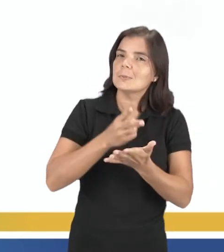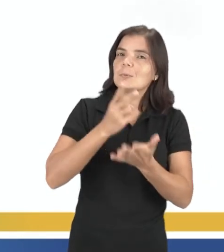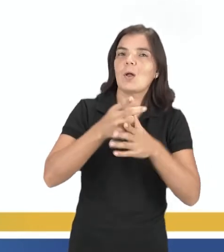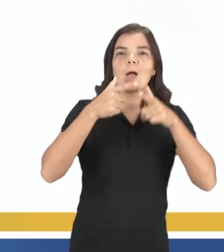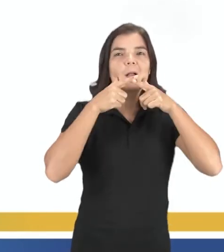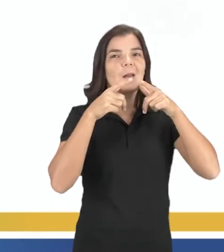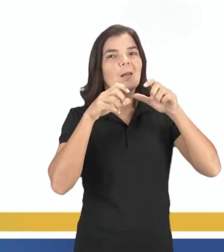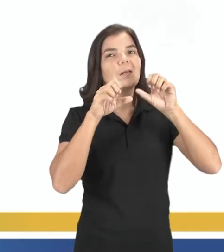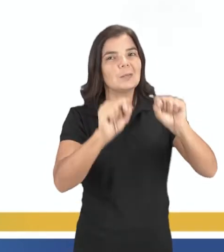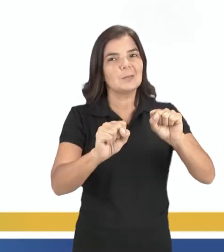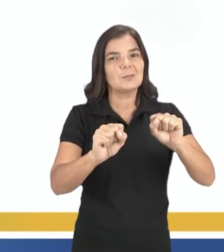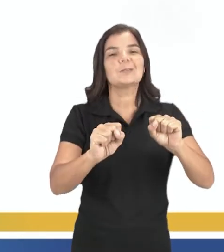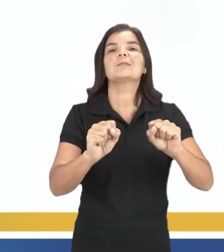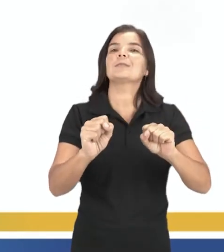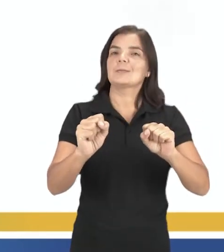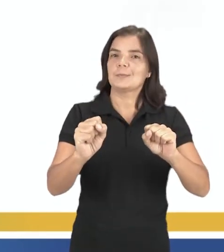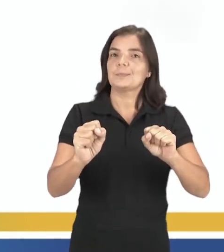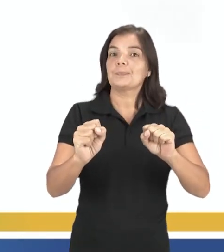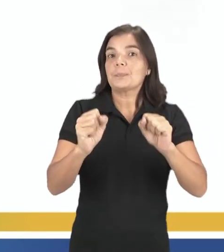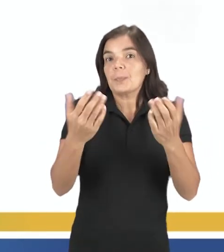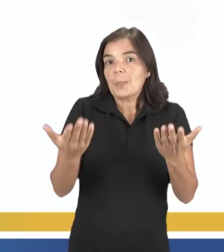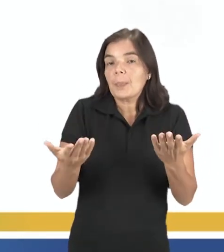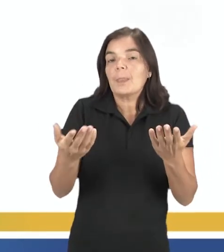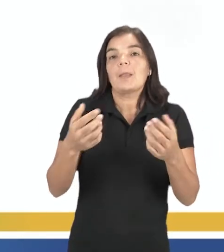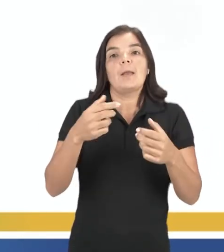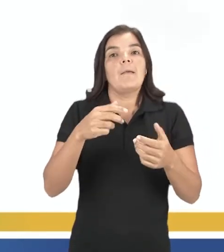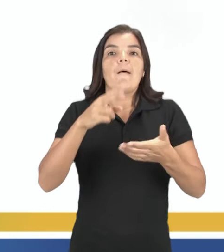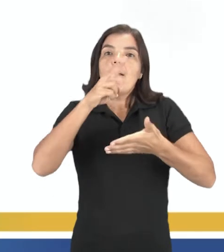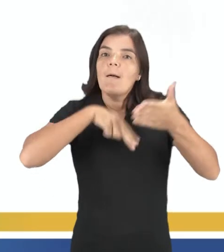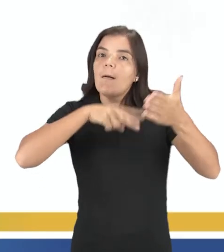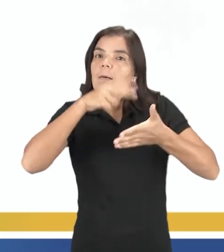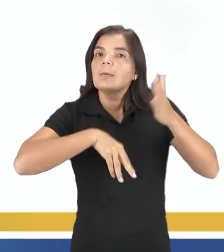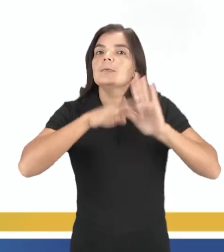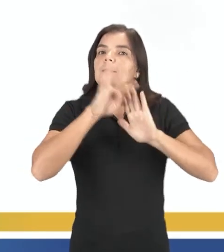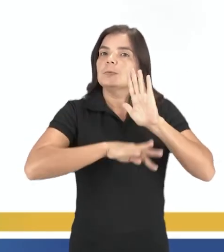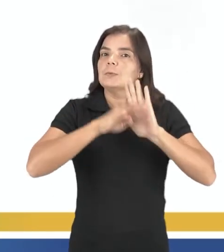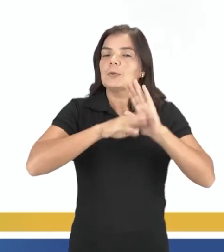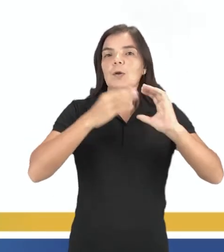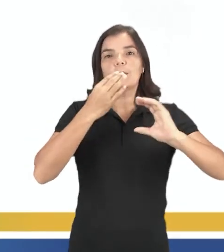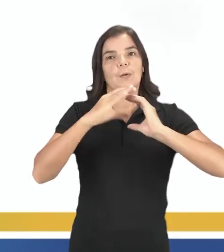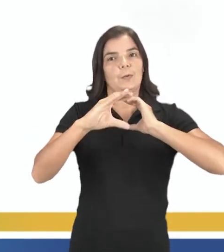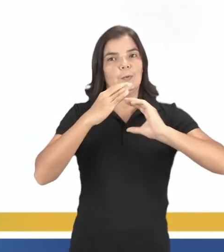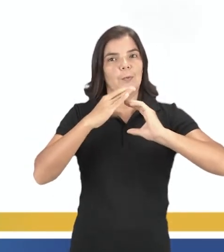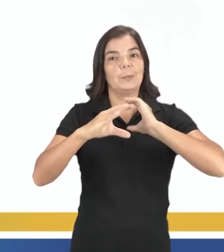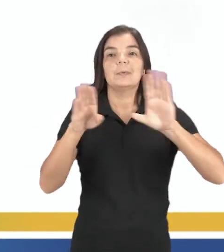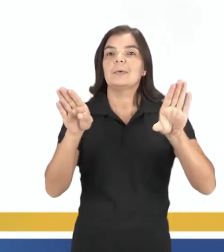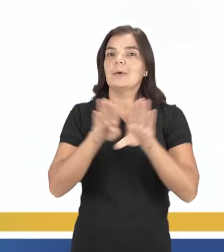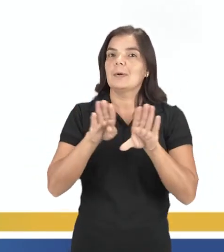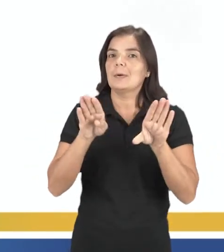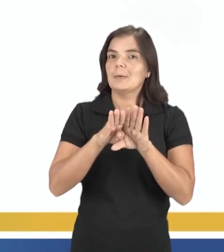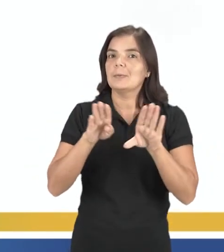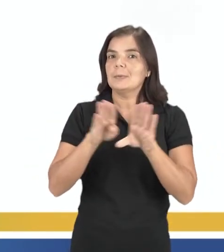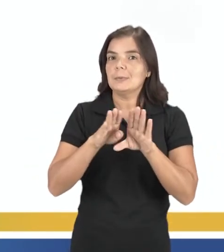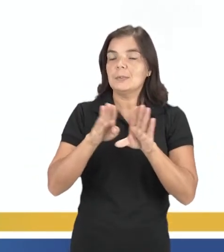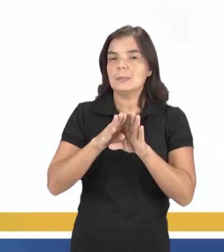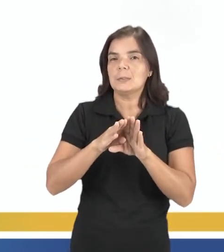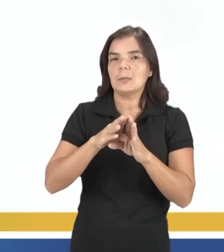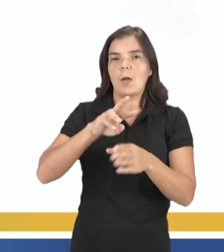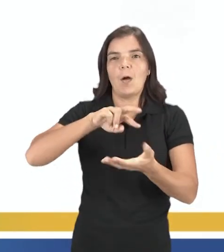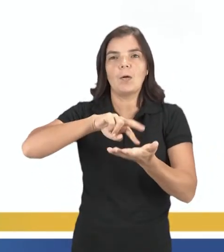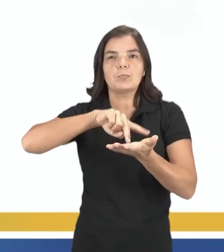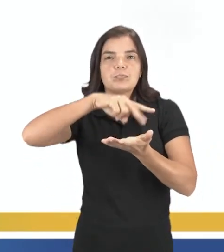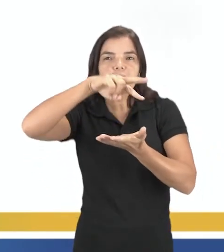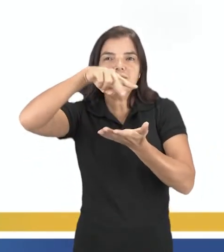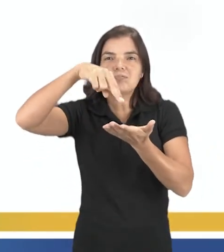linguagens artísticas, tá? Como a leitura de textos, músicas e também acrobacias, né?